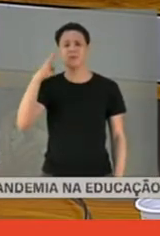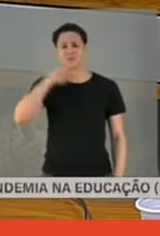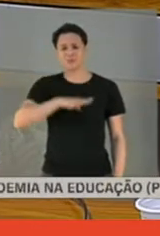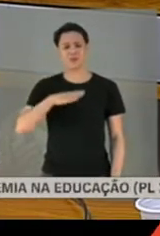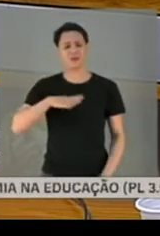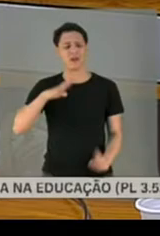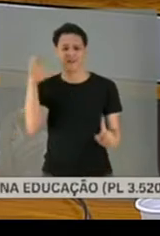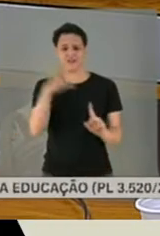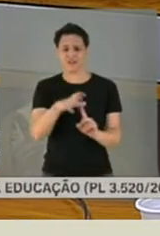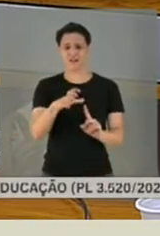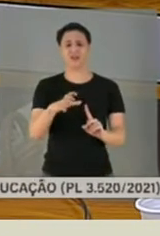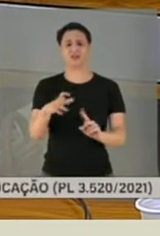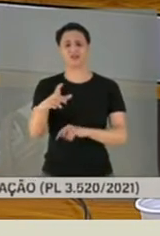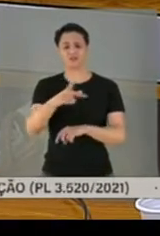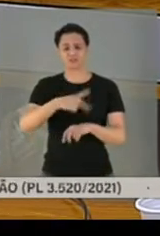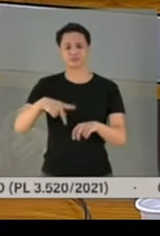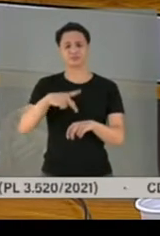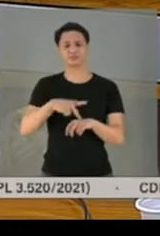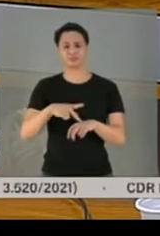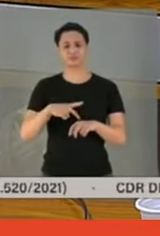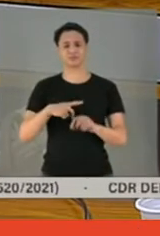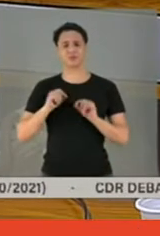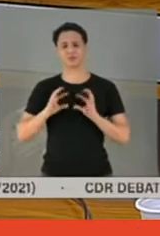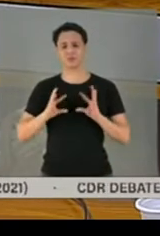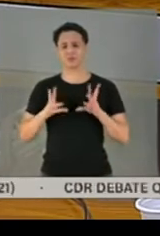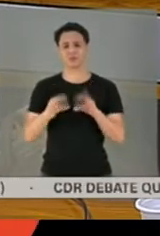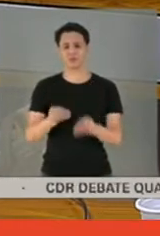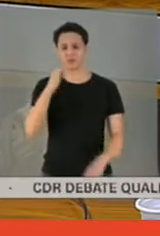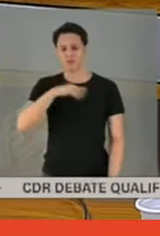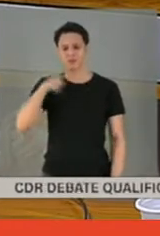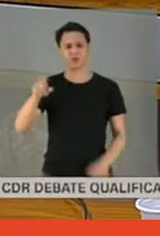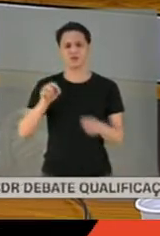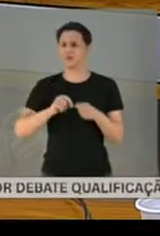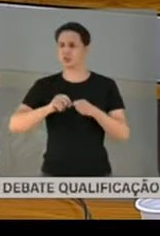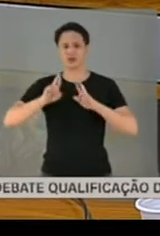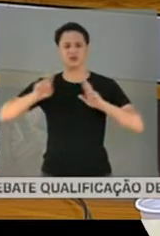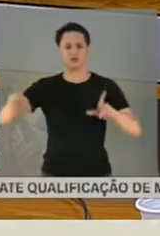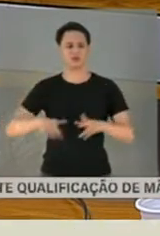nação, além de todo o mal que ele já fez, ele não faria isso.